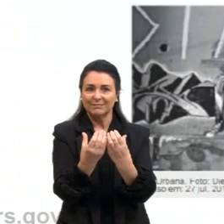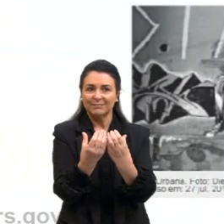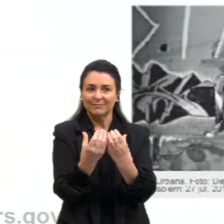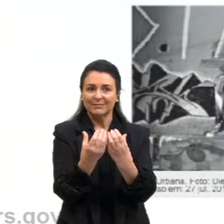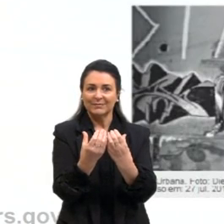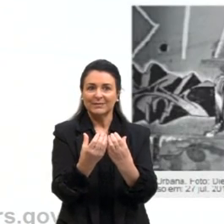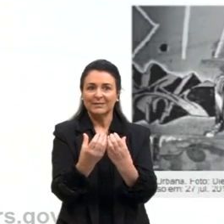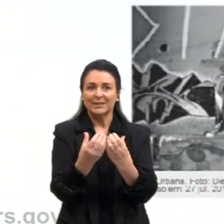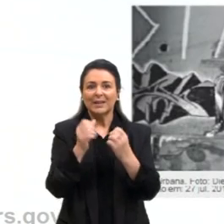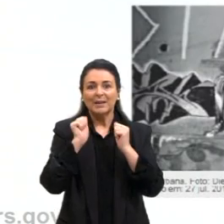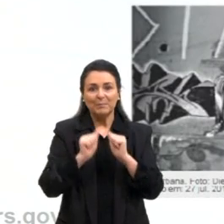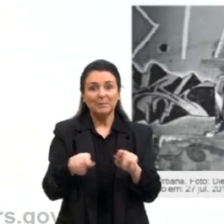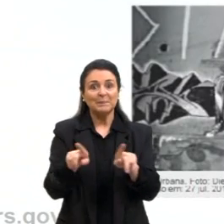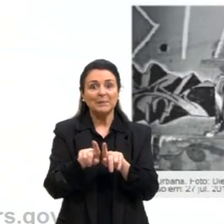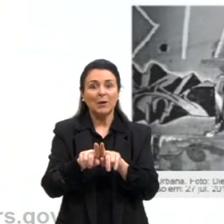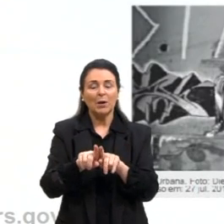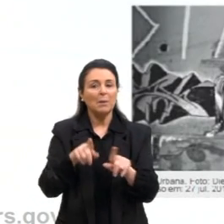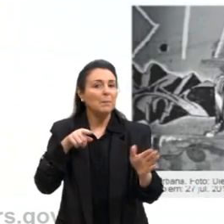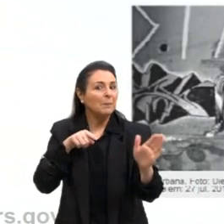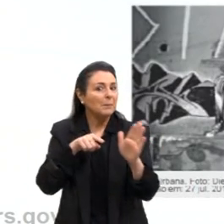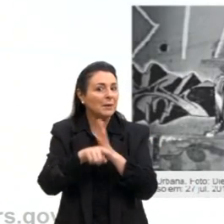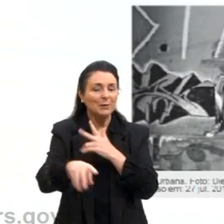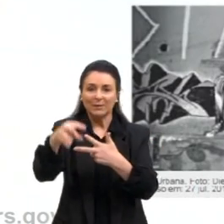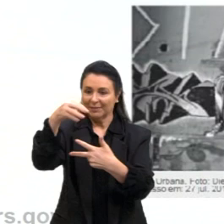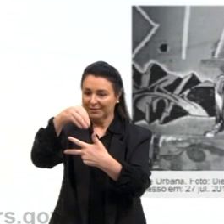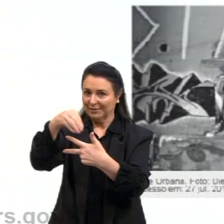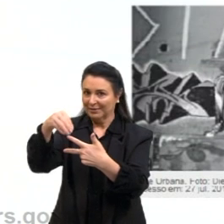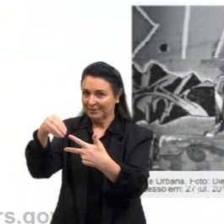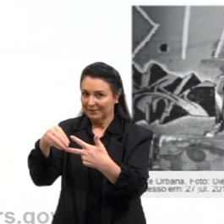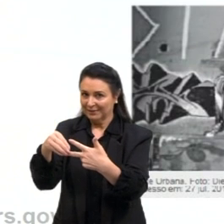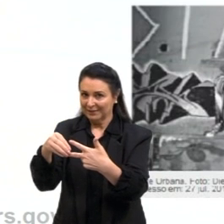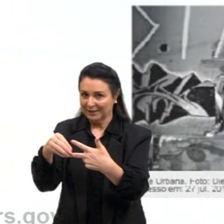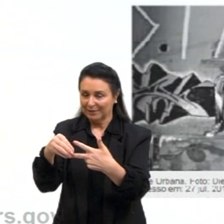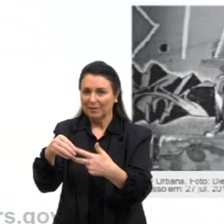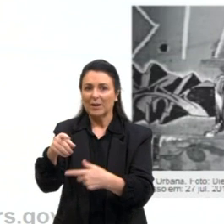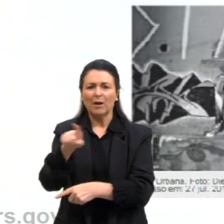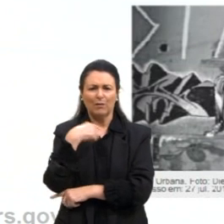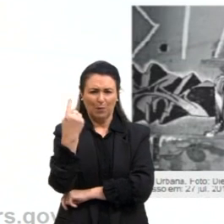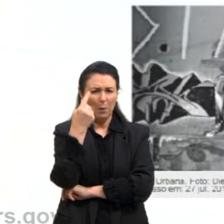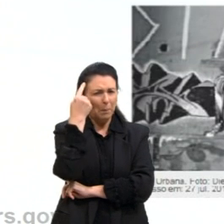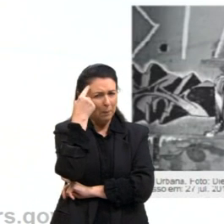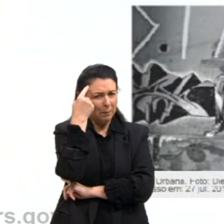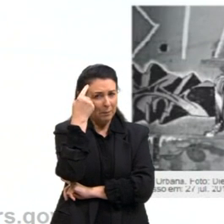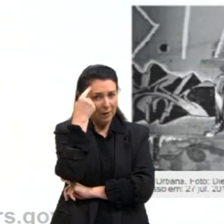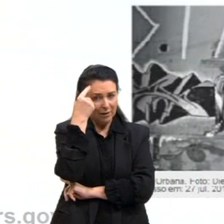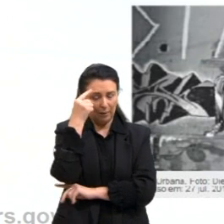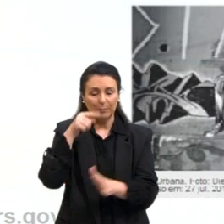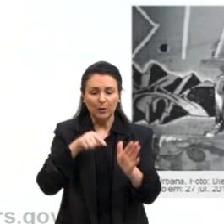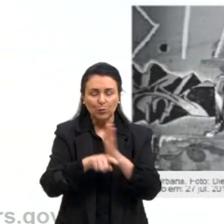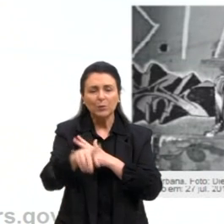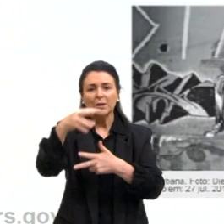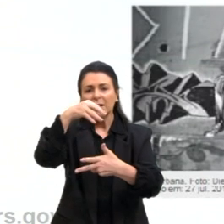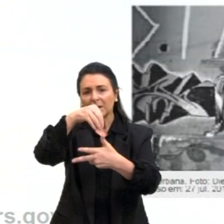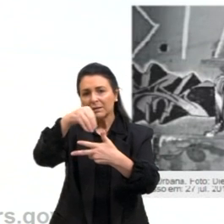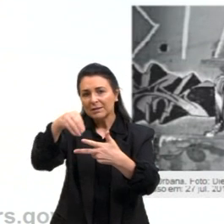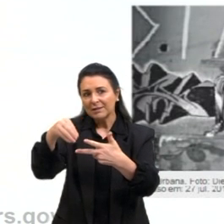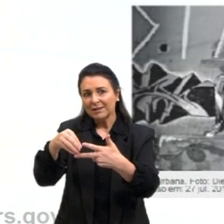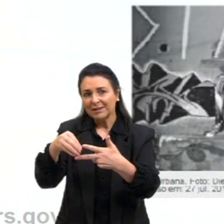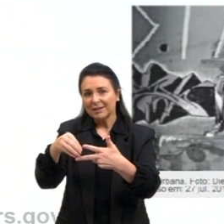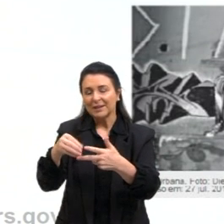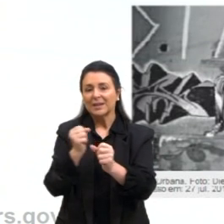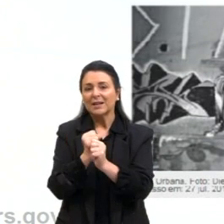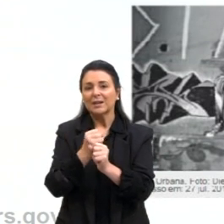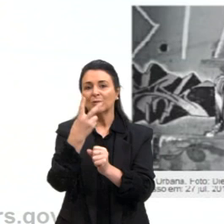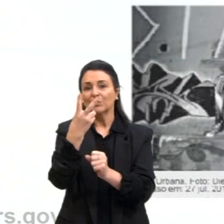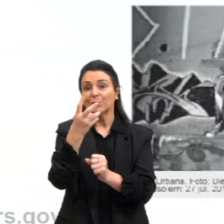E nós podemos ir para uma questão do Enem aqui. Vamos lá, vamos pensar essa questão do Enem que apareceu em